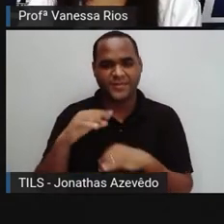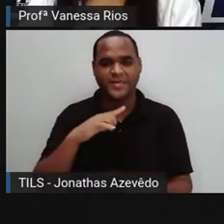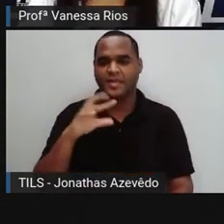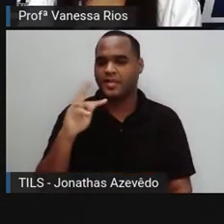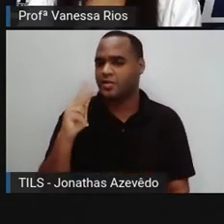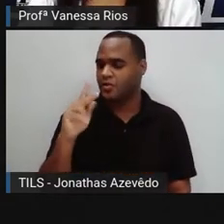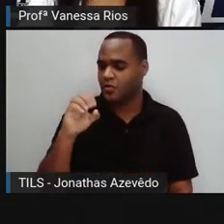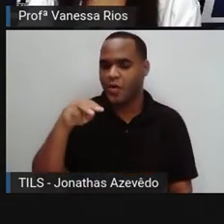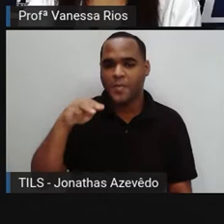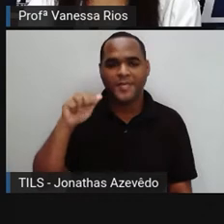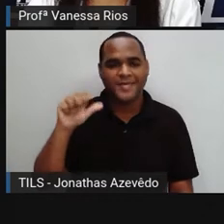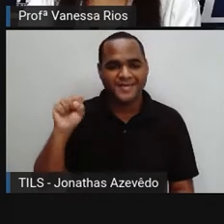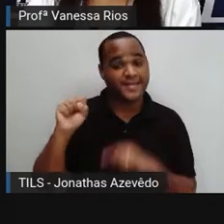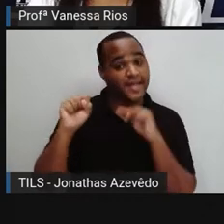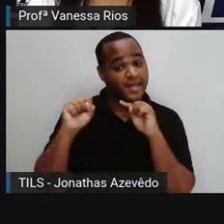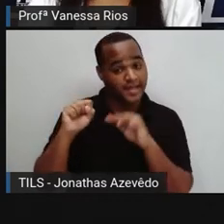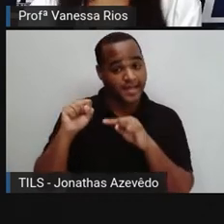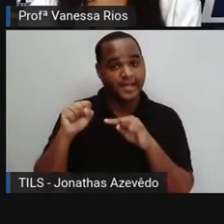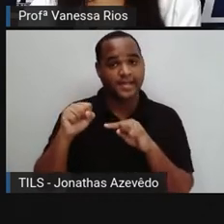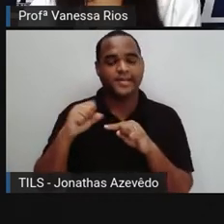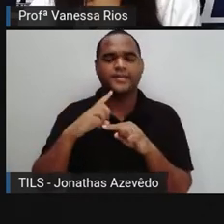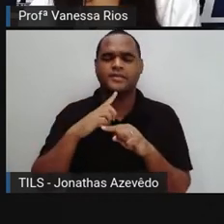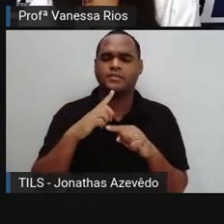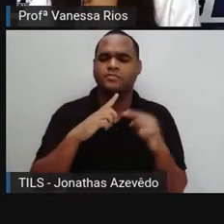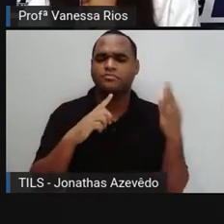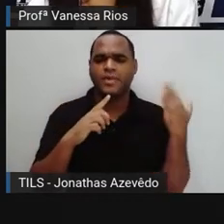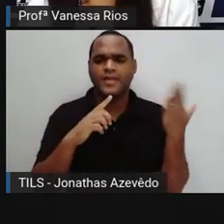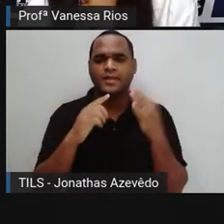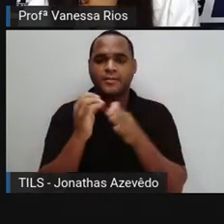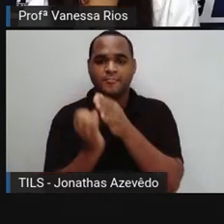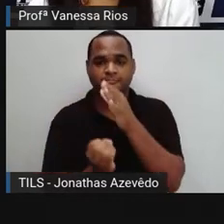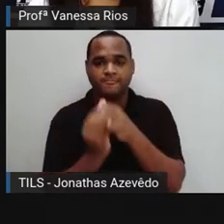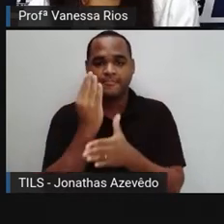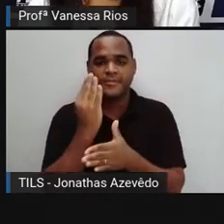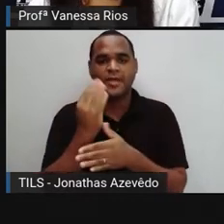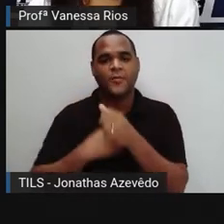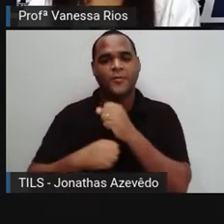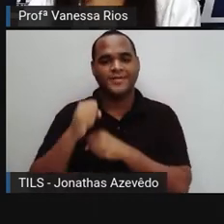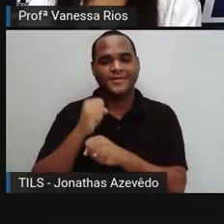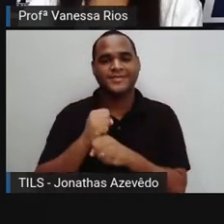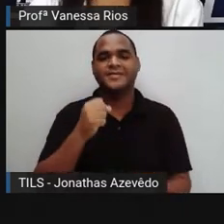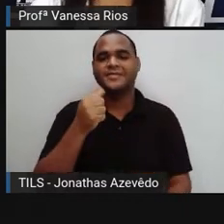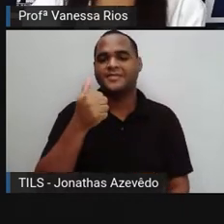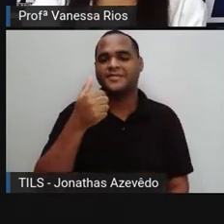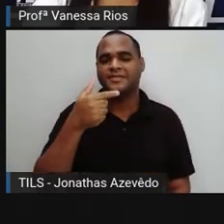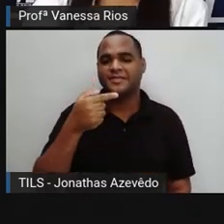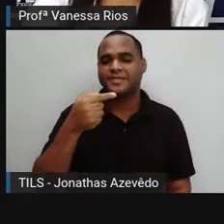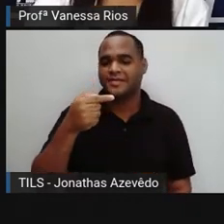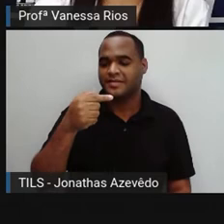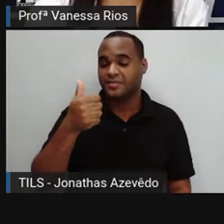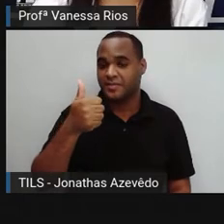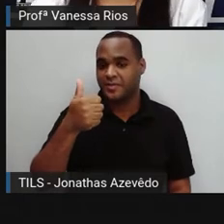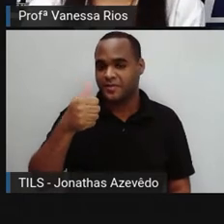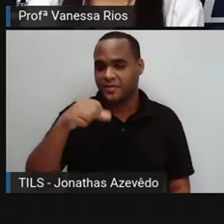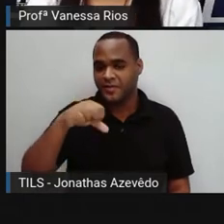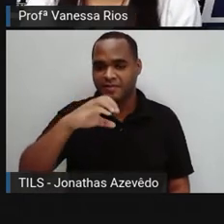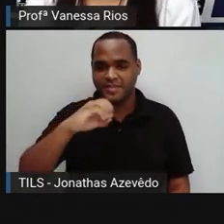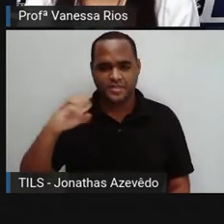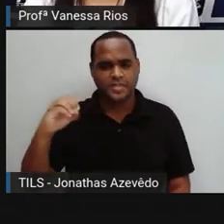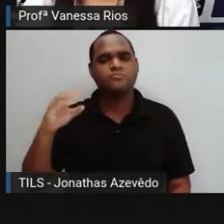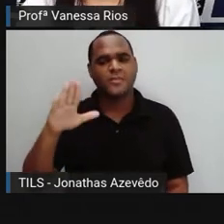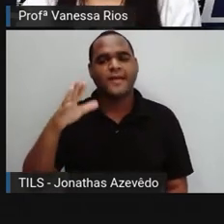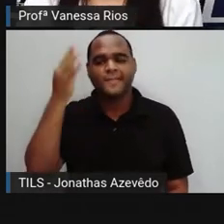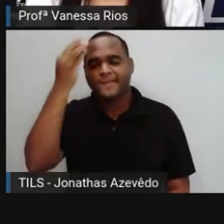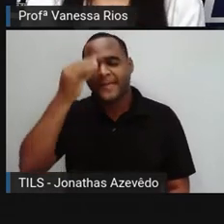Wilde Wood realizou, no início do século XIX, experimentos semelhantes. Então, de